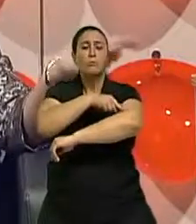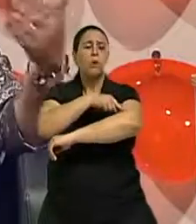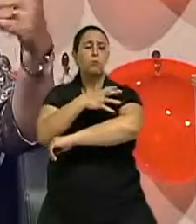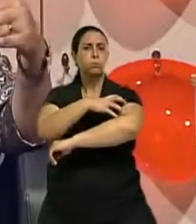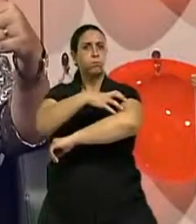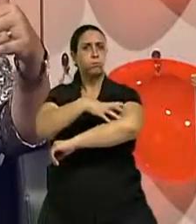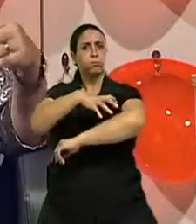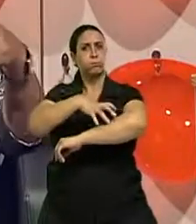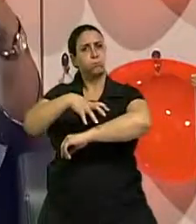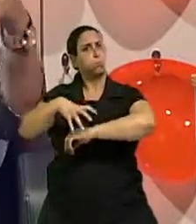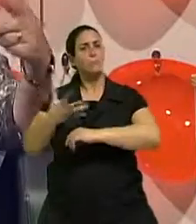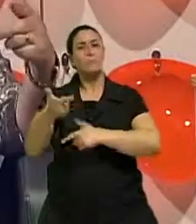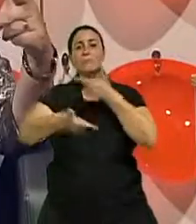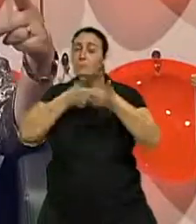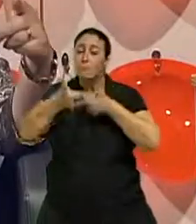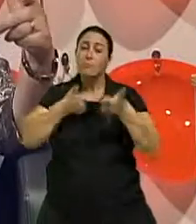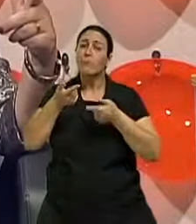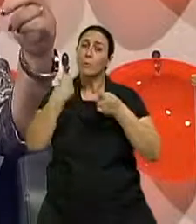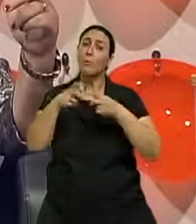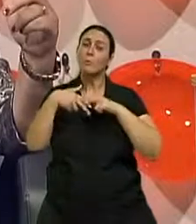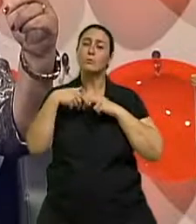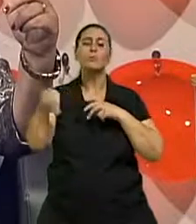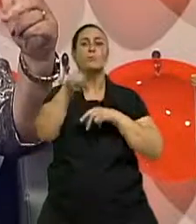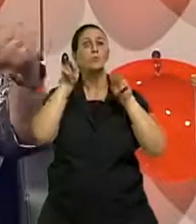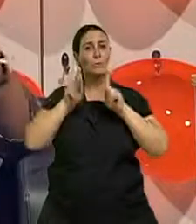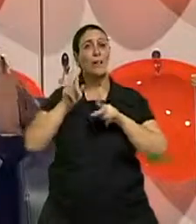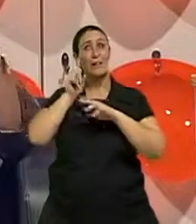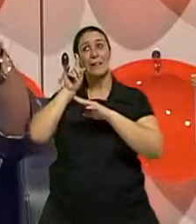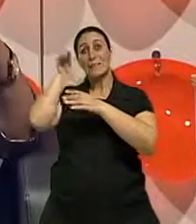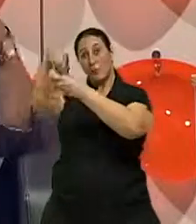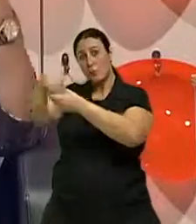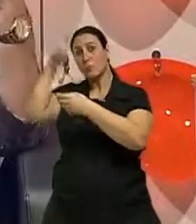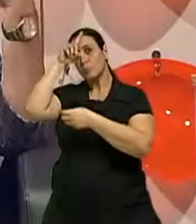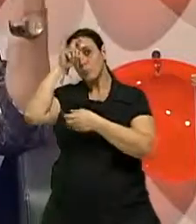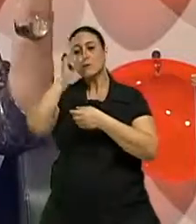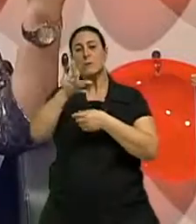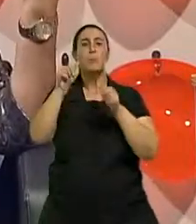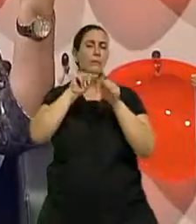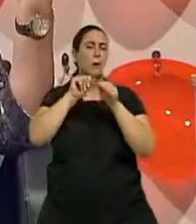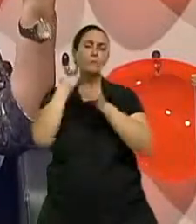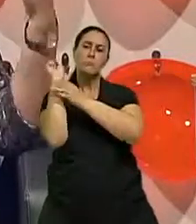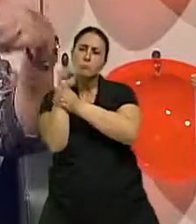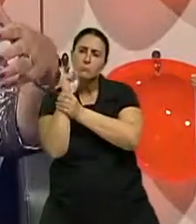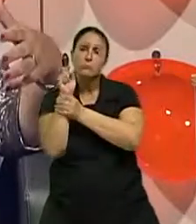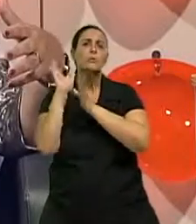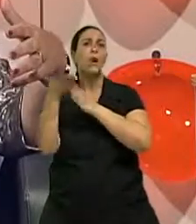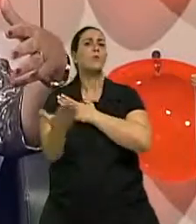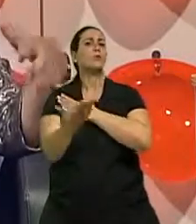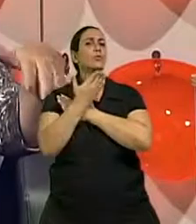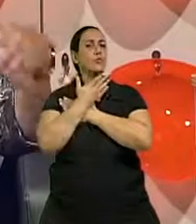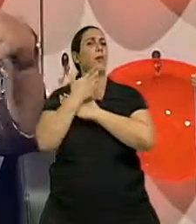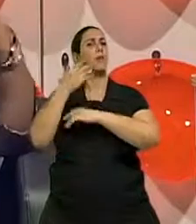hospital, tem alguma doença, lá a gente já faz fisioterapia. Nem que seja passiva. Exatamente. Nem que seja